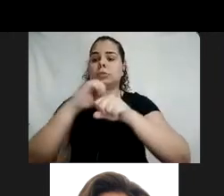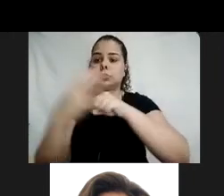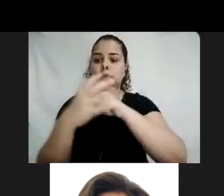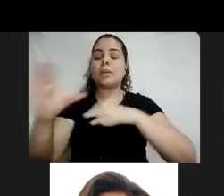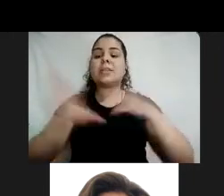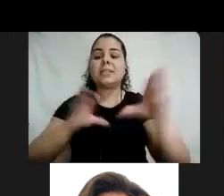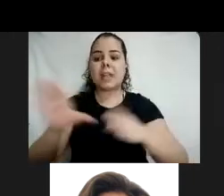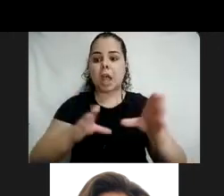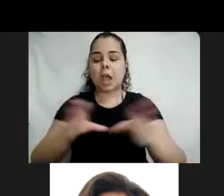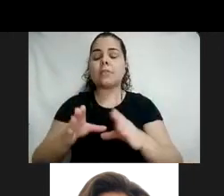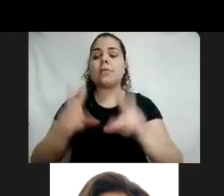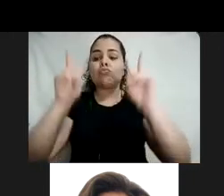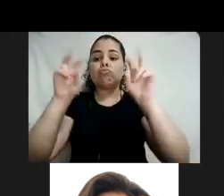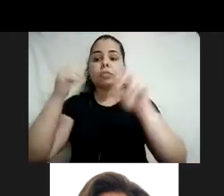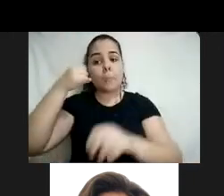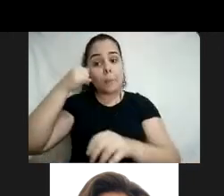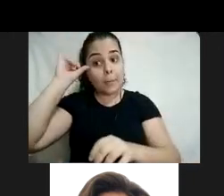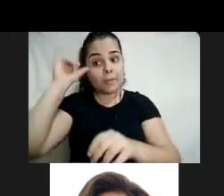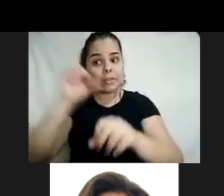sobre prevenção ao coronavírus.